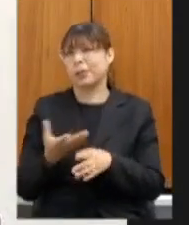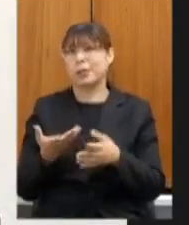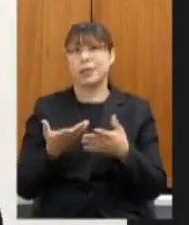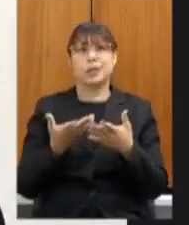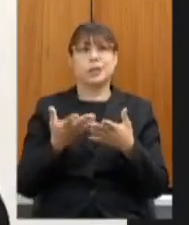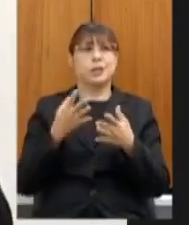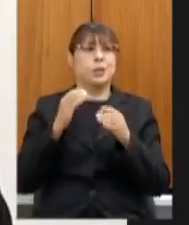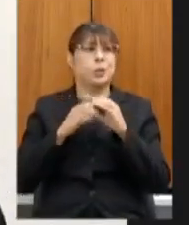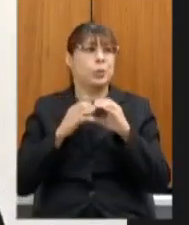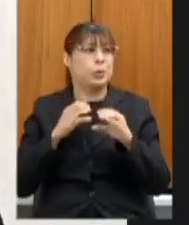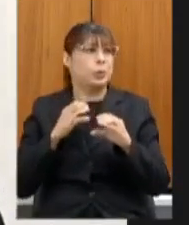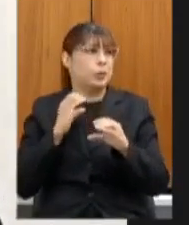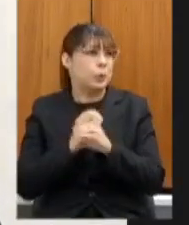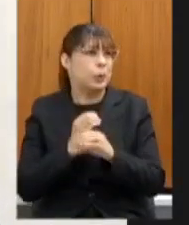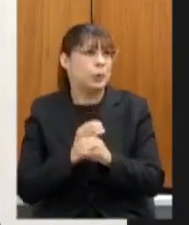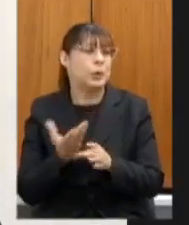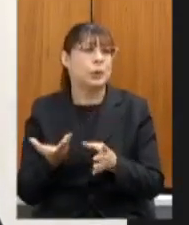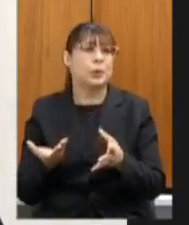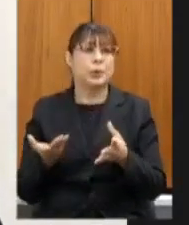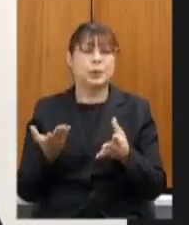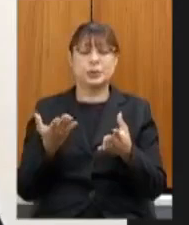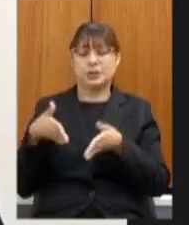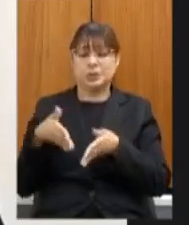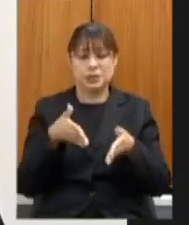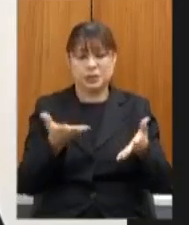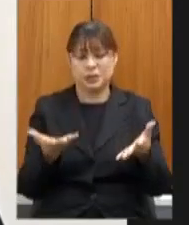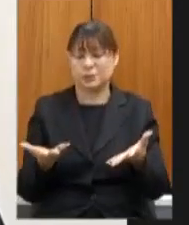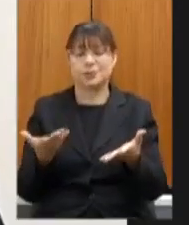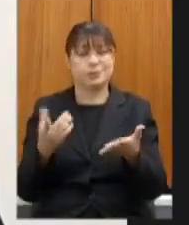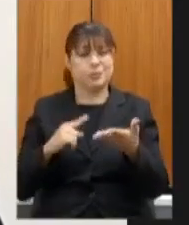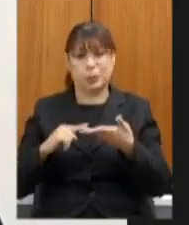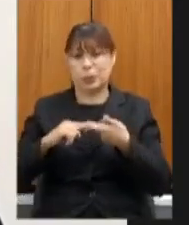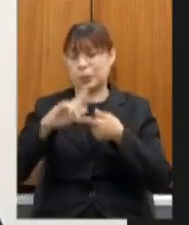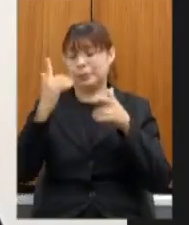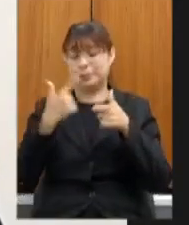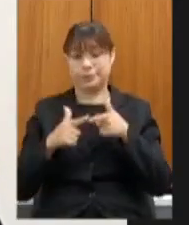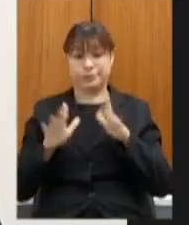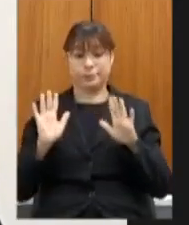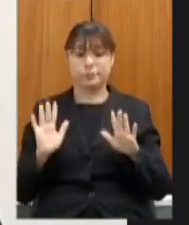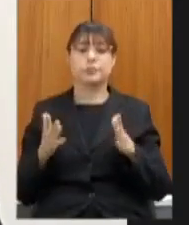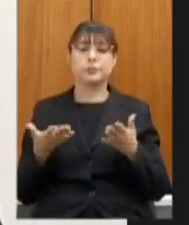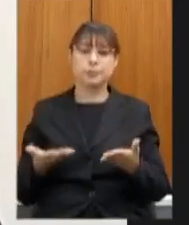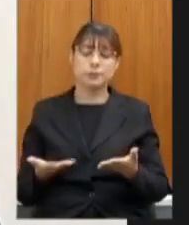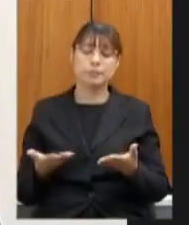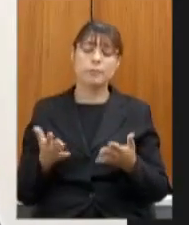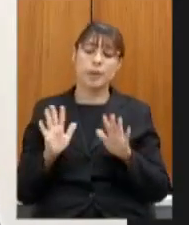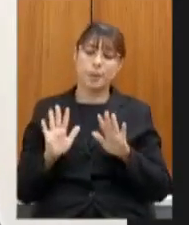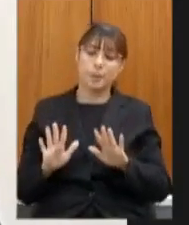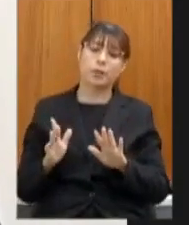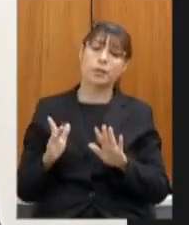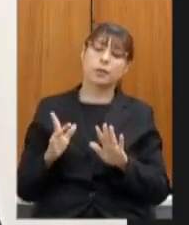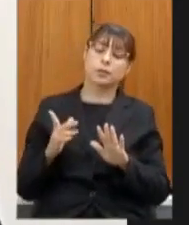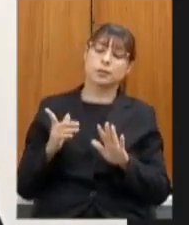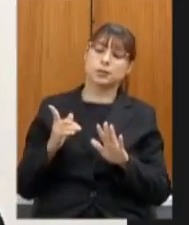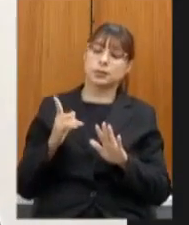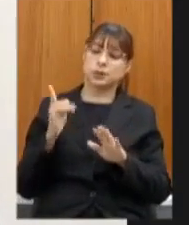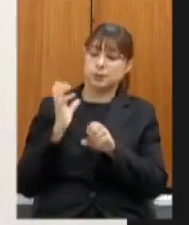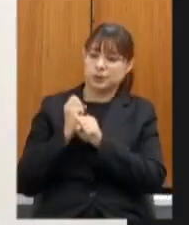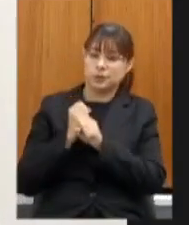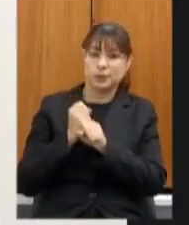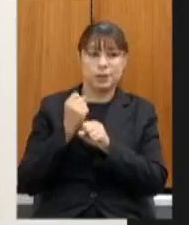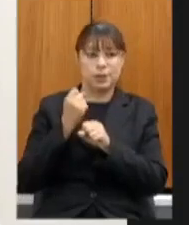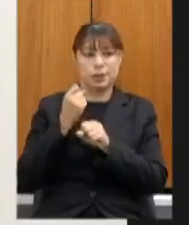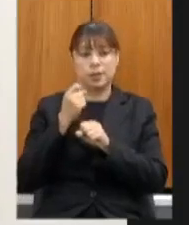município não consegue enfim mas os índices demonstram que o trabalho embora